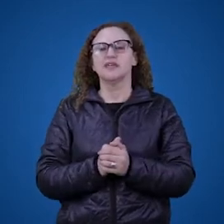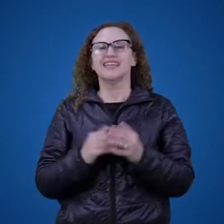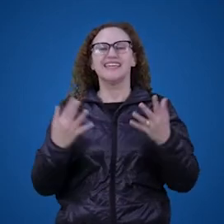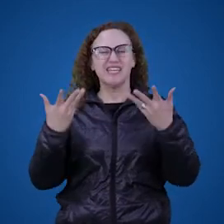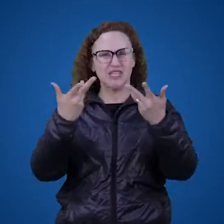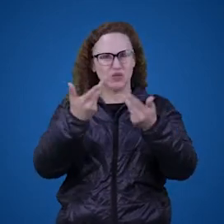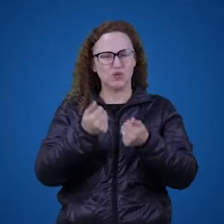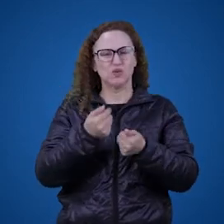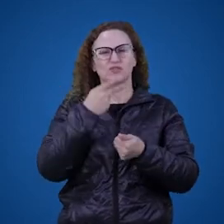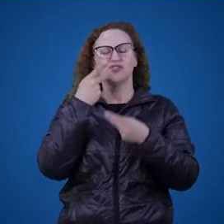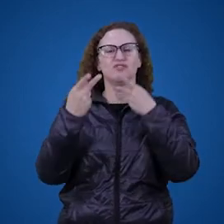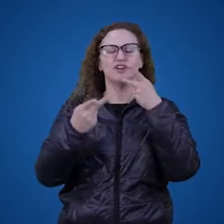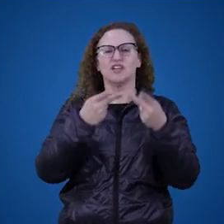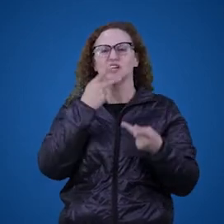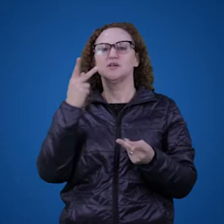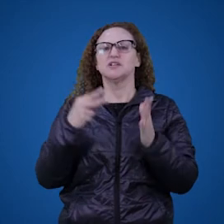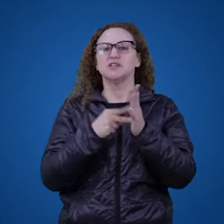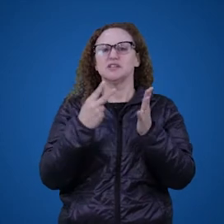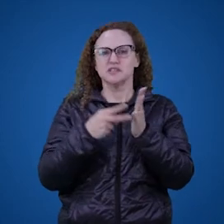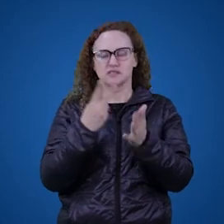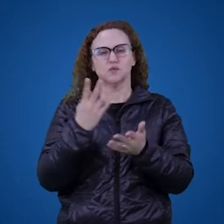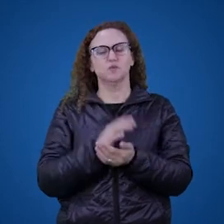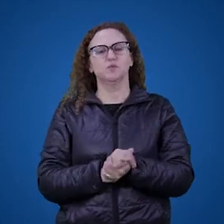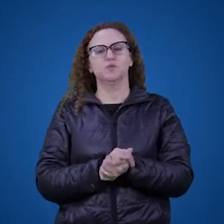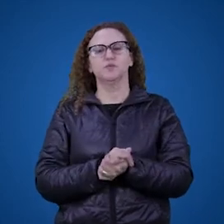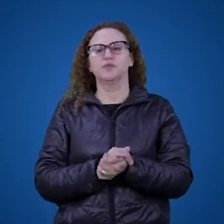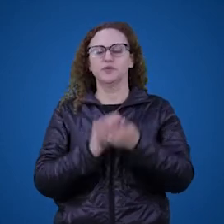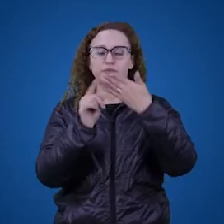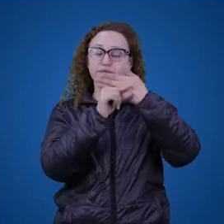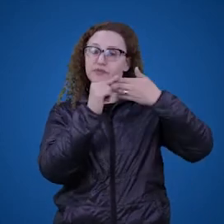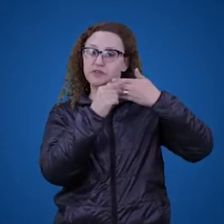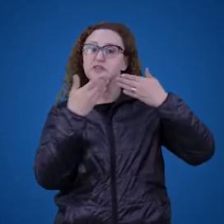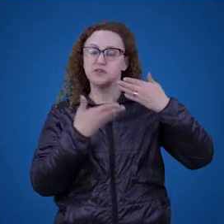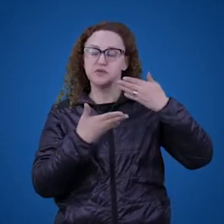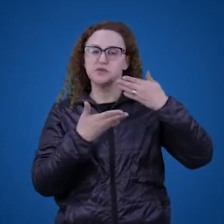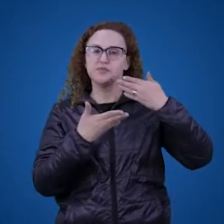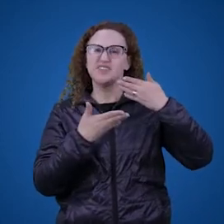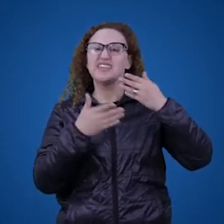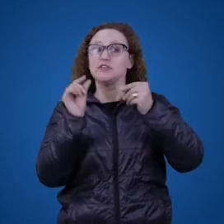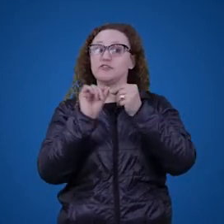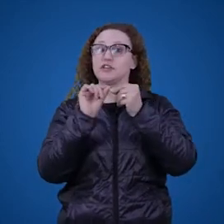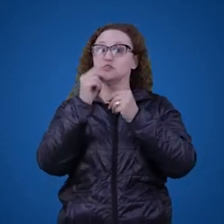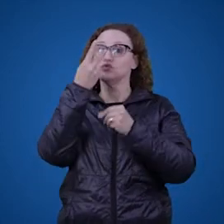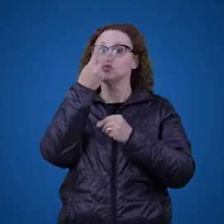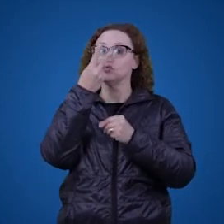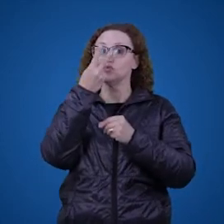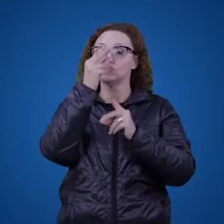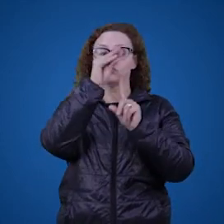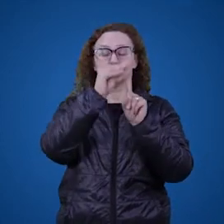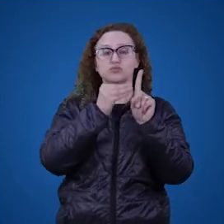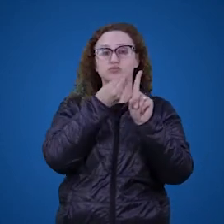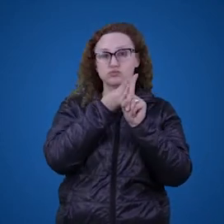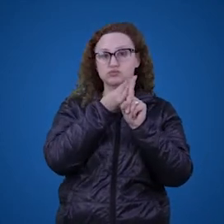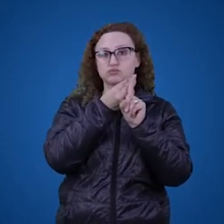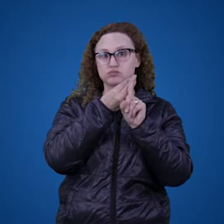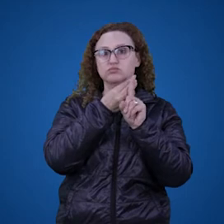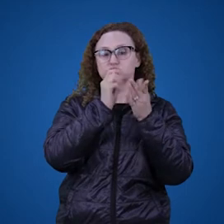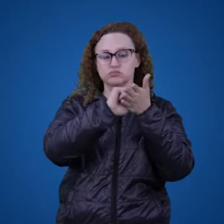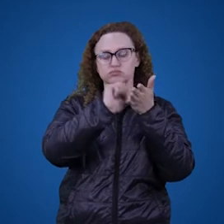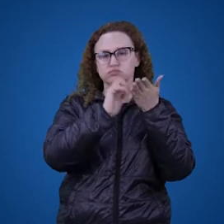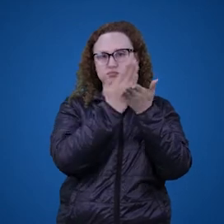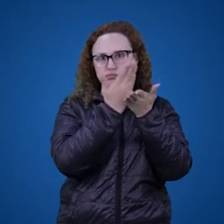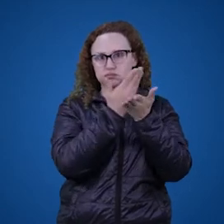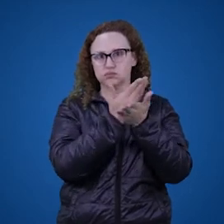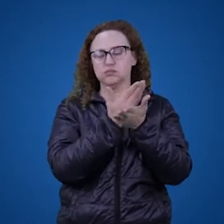usar as ideias do que a gente costuma chamar de segundo Ludwig Wittgenstein. Por um, Ludwig Wittgenstein escreveu duas grandes obras, o Tratado Lógico